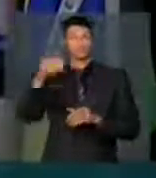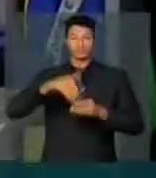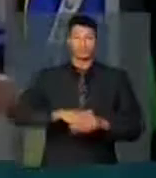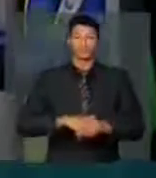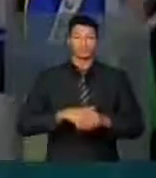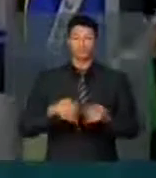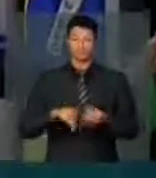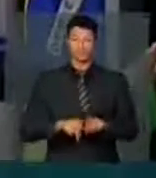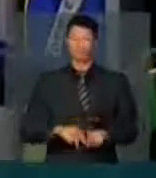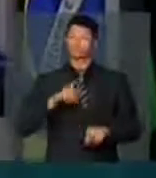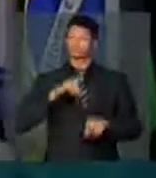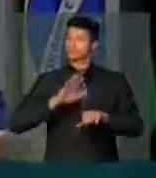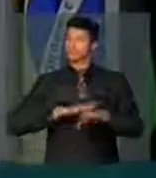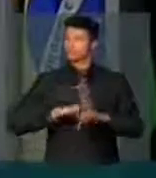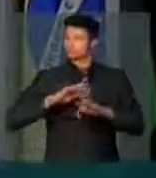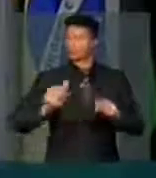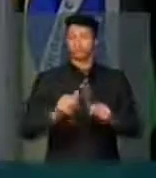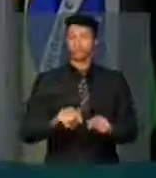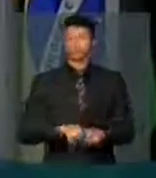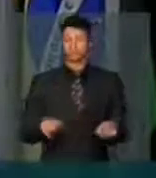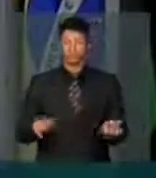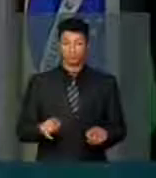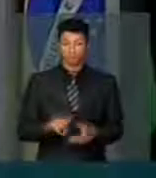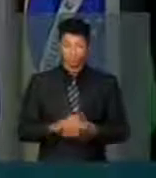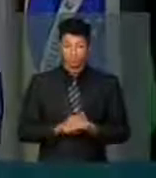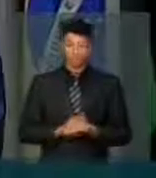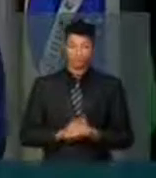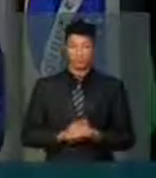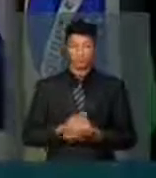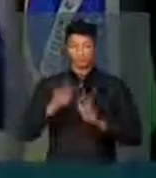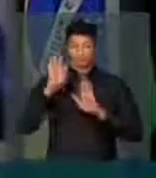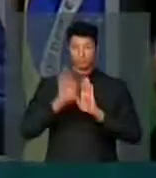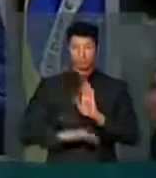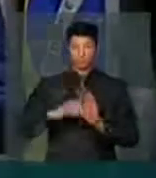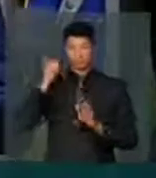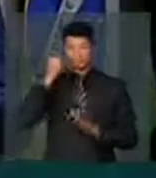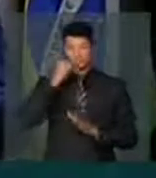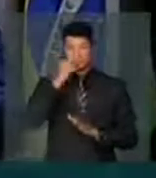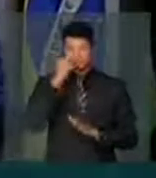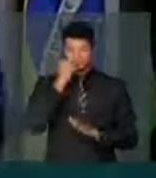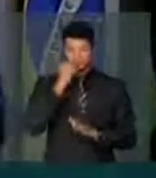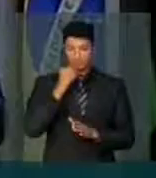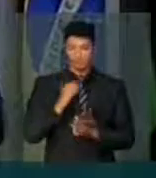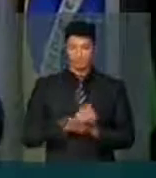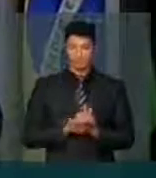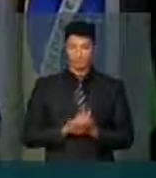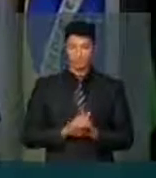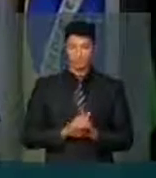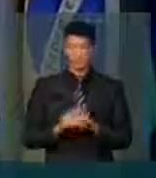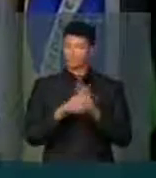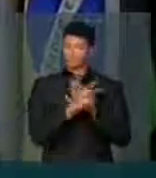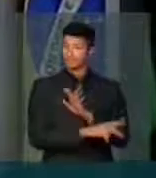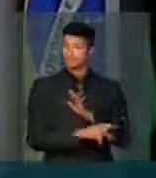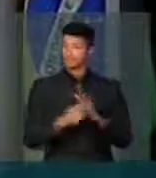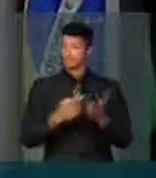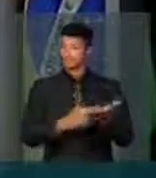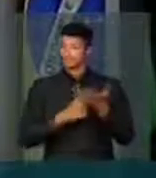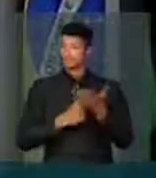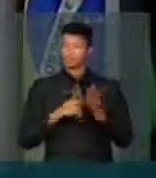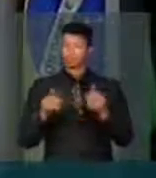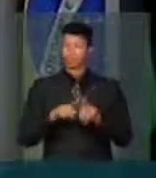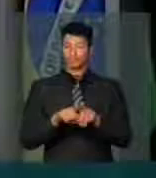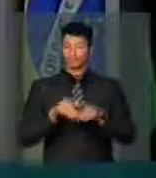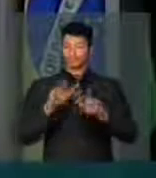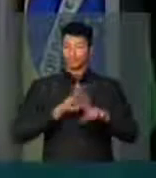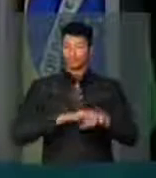contabilizar, é tempo integral. O texto que veio do Senado, ele colocou tão e